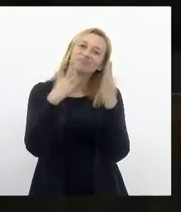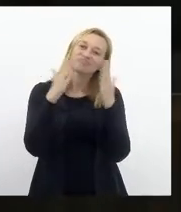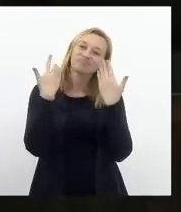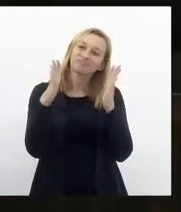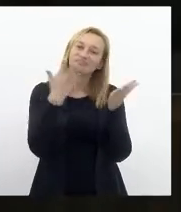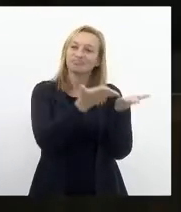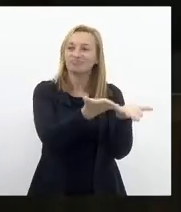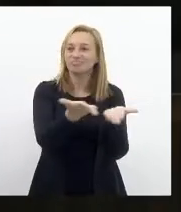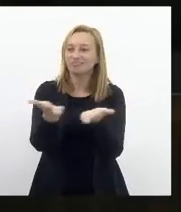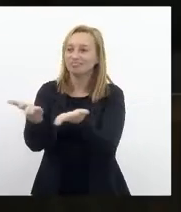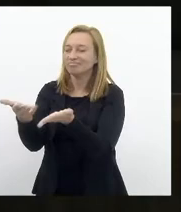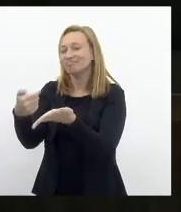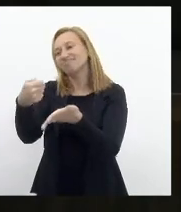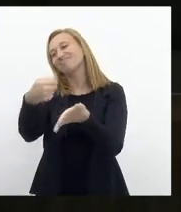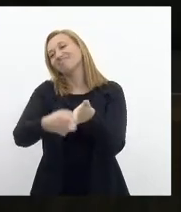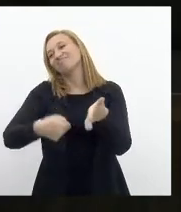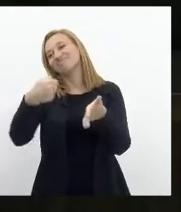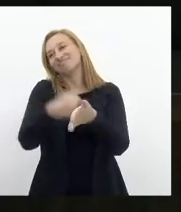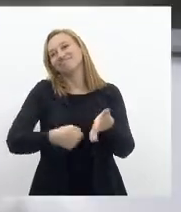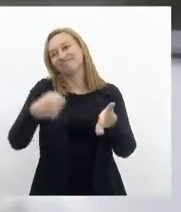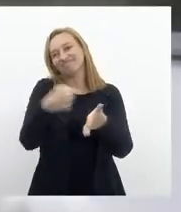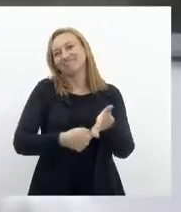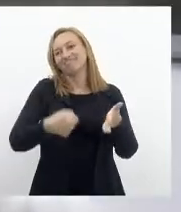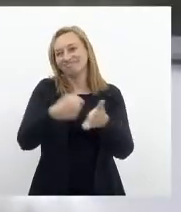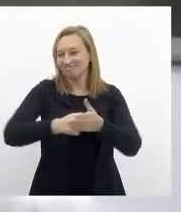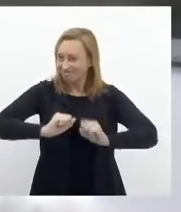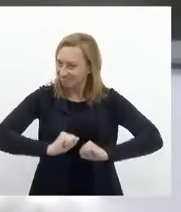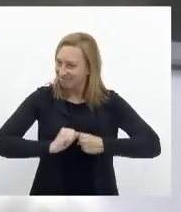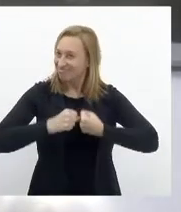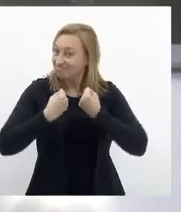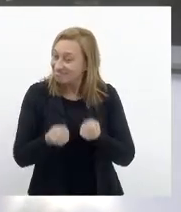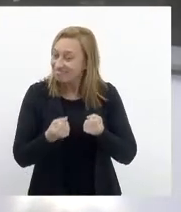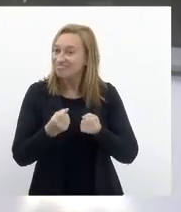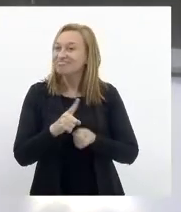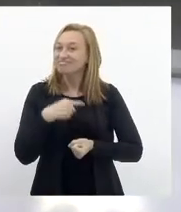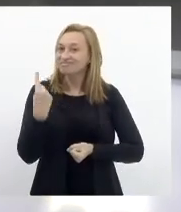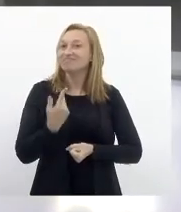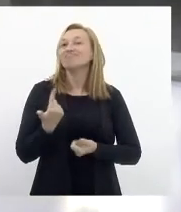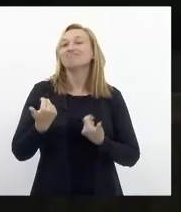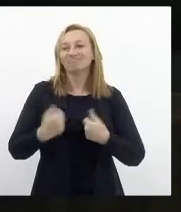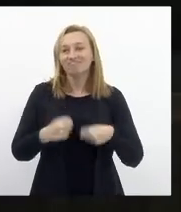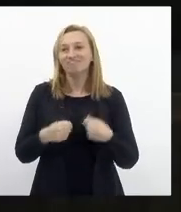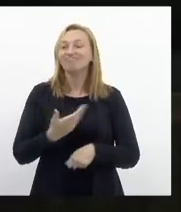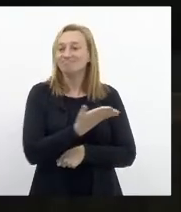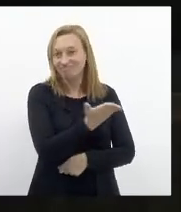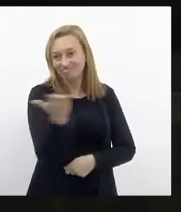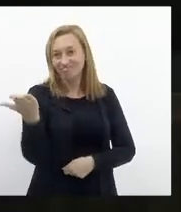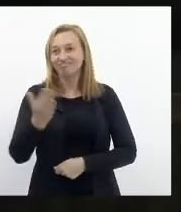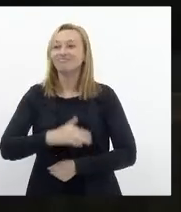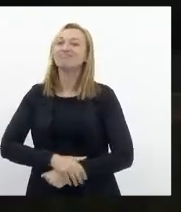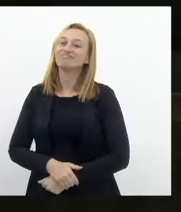vocês pela luta, pela perseverança. Nós precisamos muito de vocês.